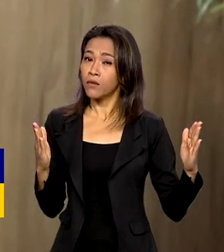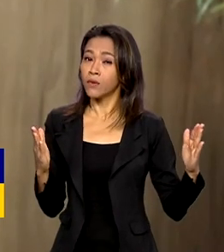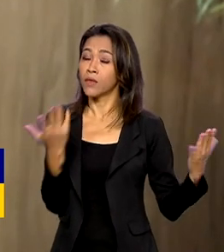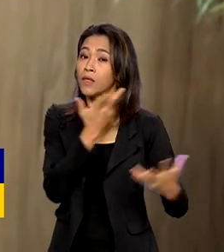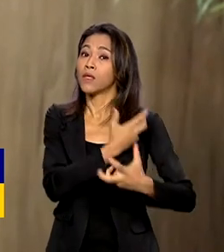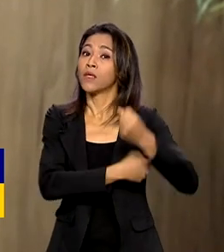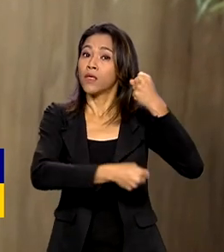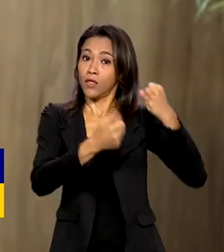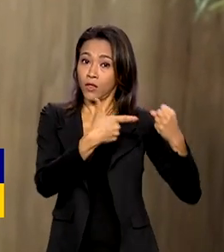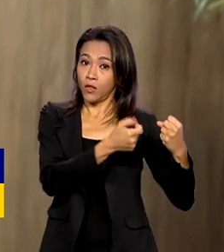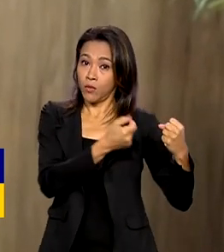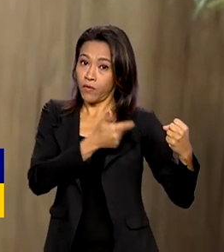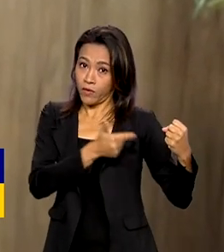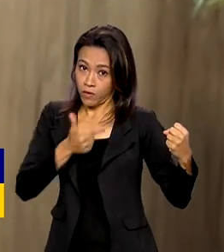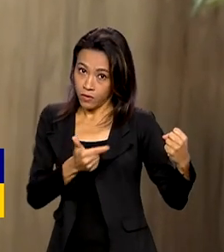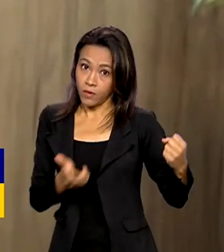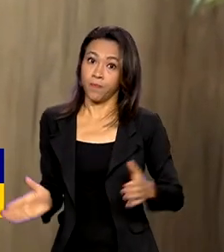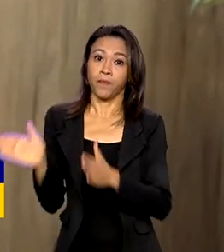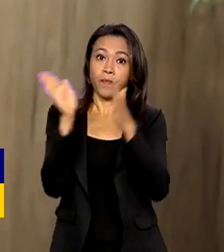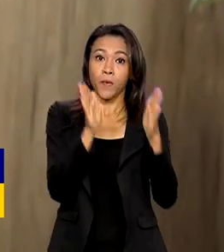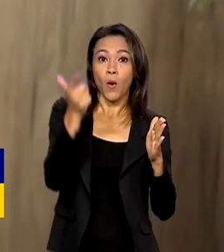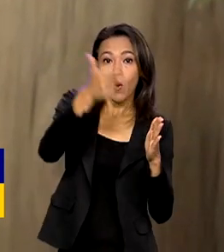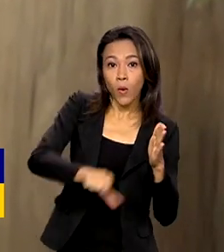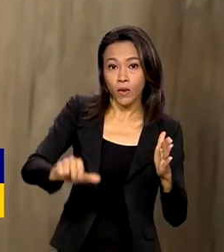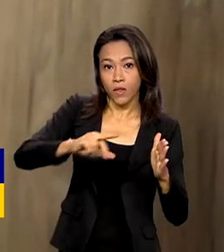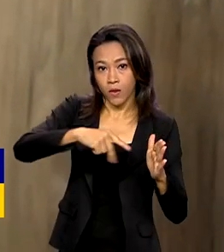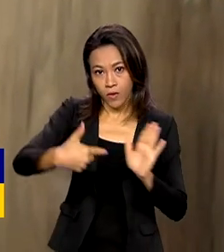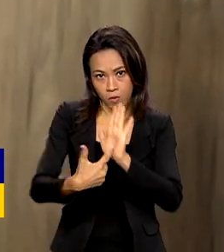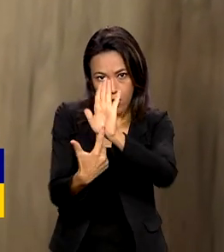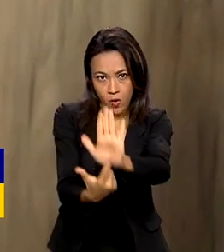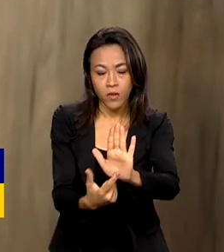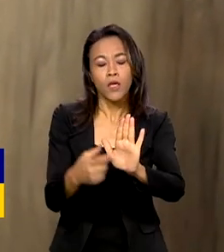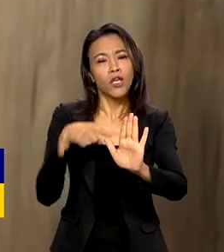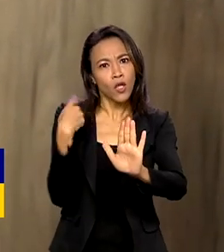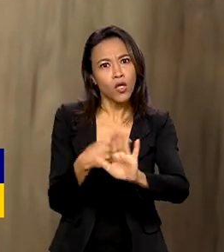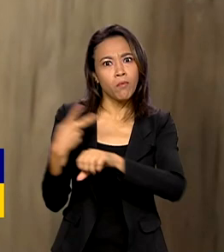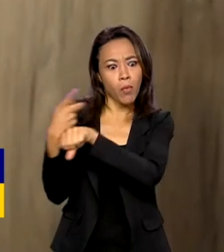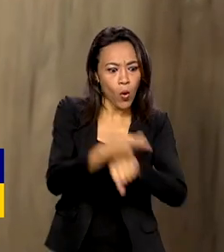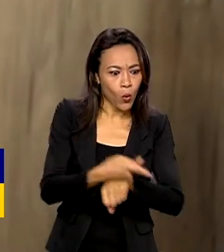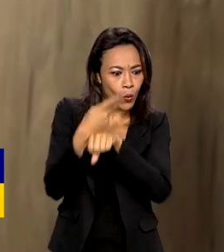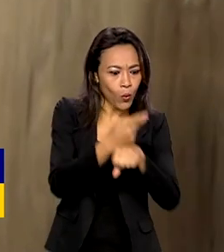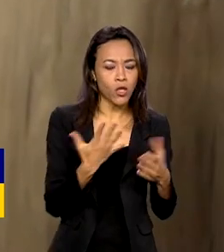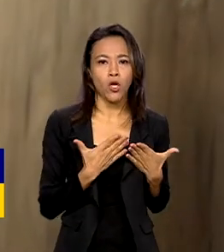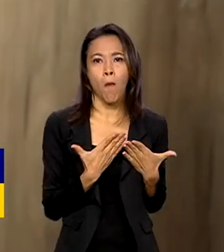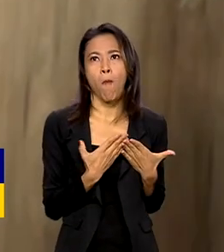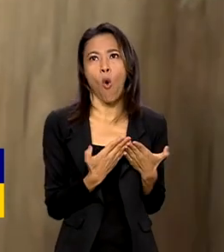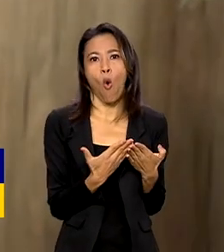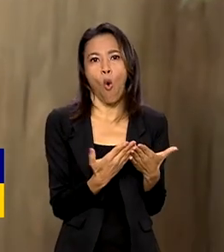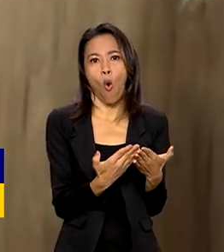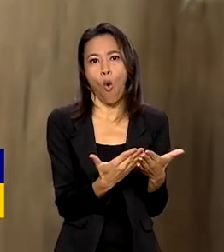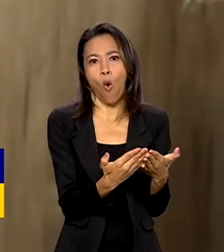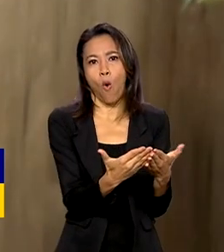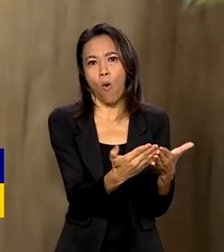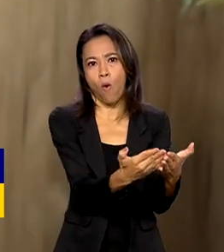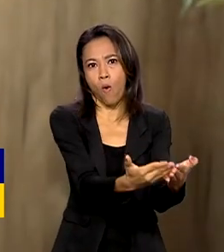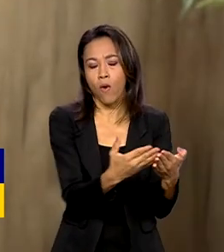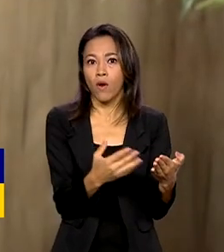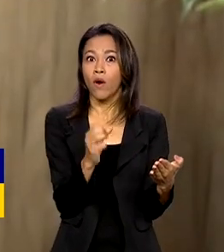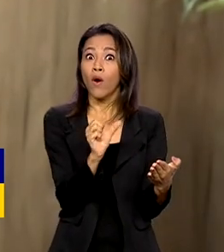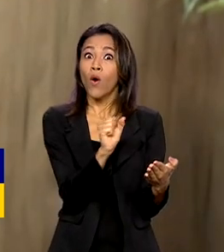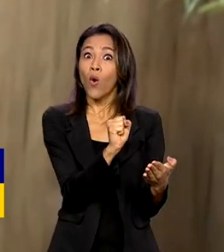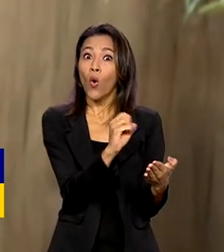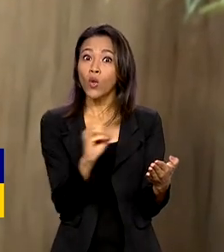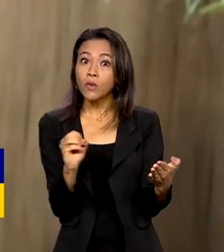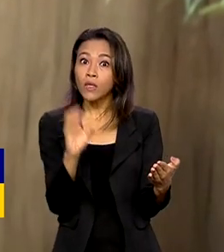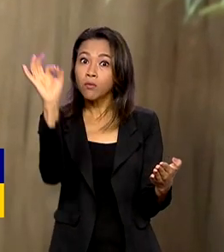Além disso, eu ainda destacaria que nós tivemos uma grande procura por cruzeiros marítimos, que cresceram 800%,